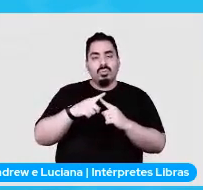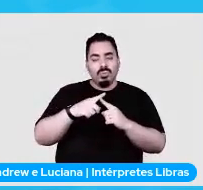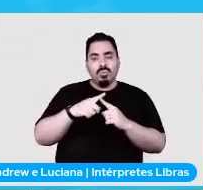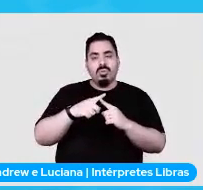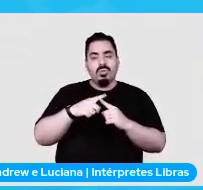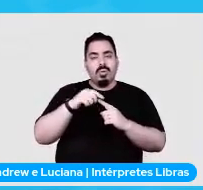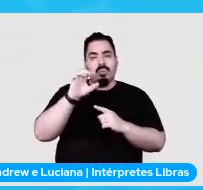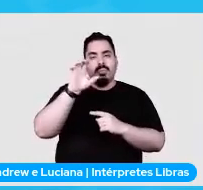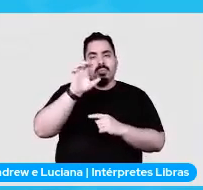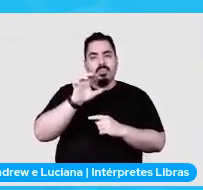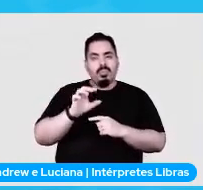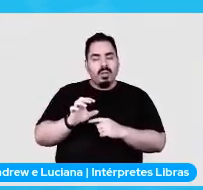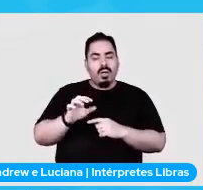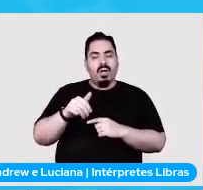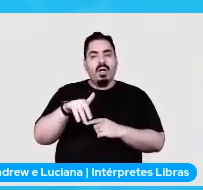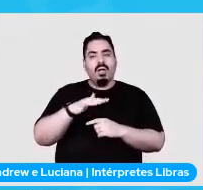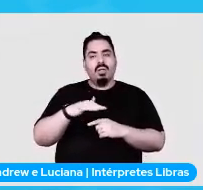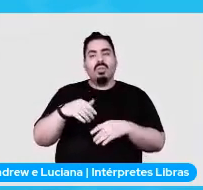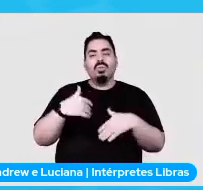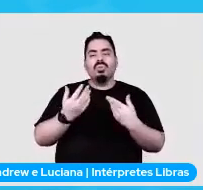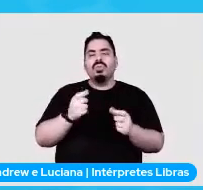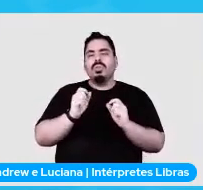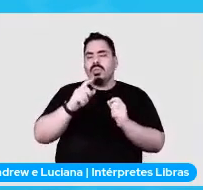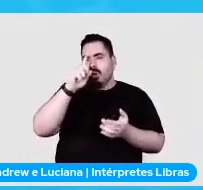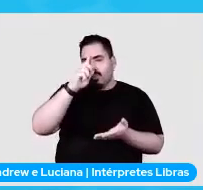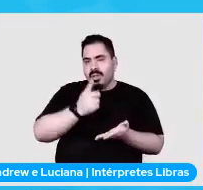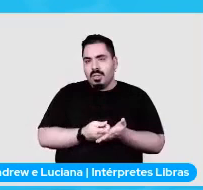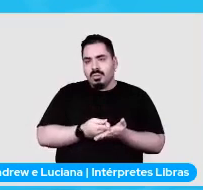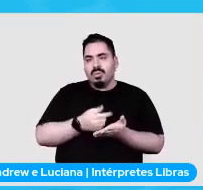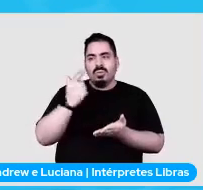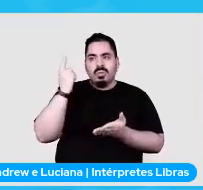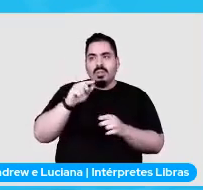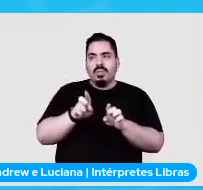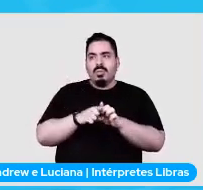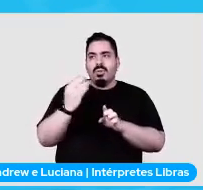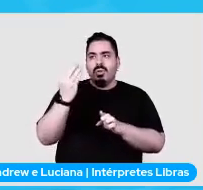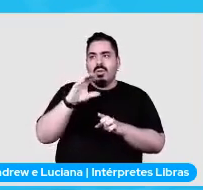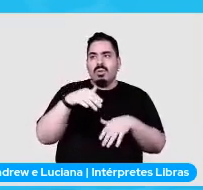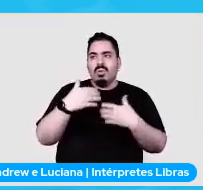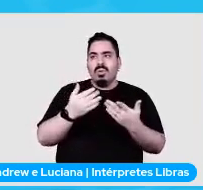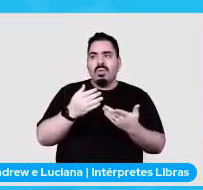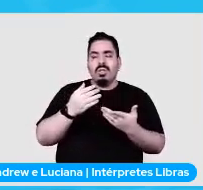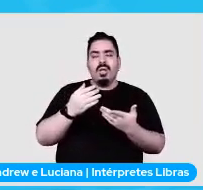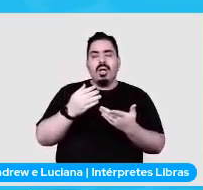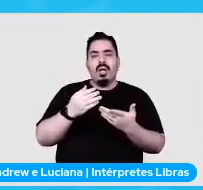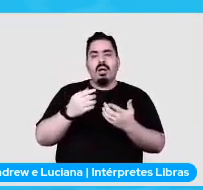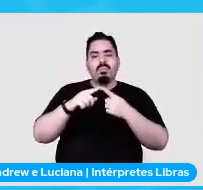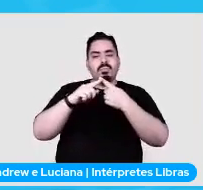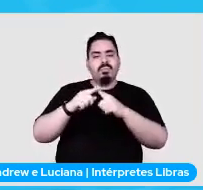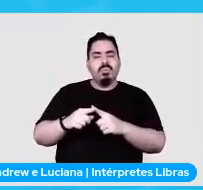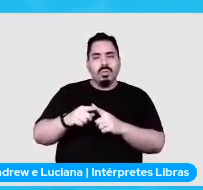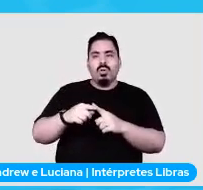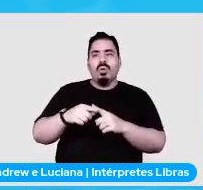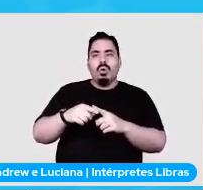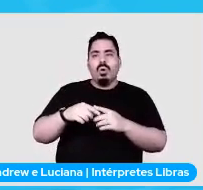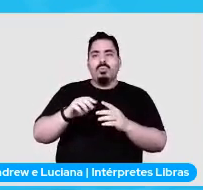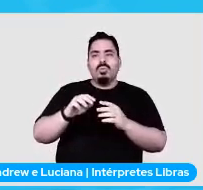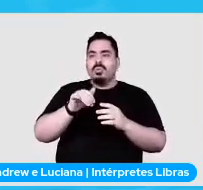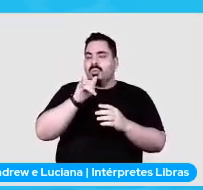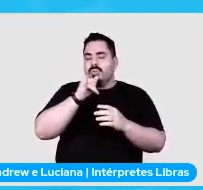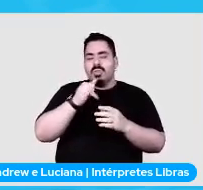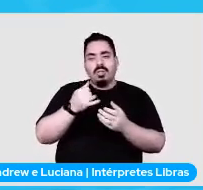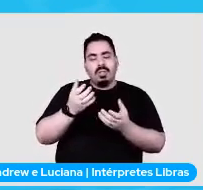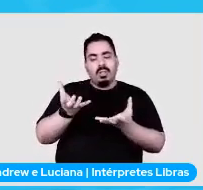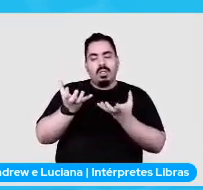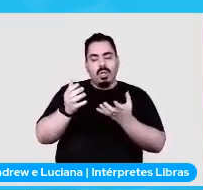são obrigatórios você consegue definir rejeques para o tamanho que eu quero daquele campo o valor quais são os